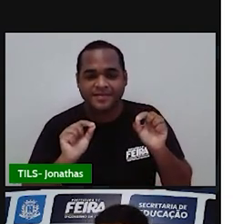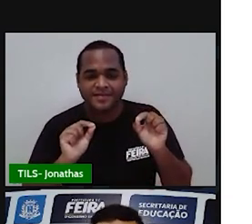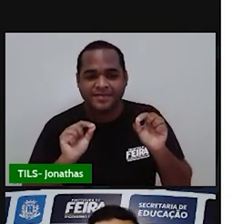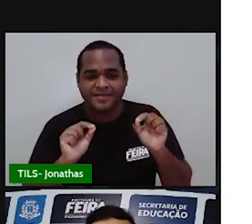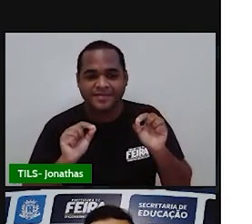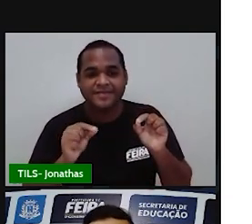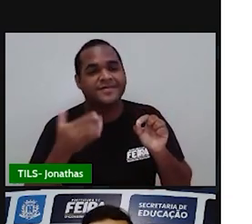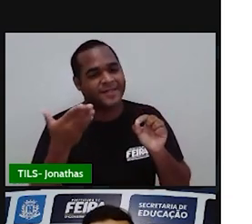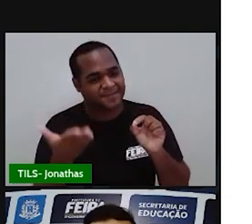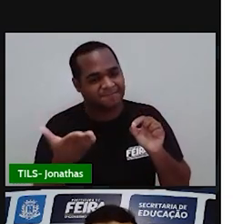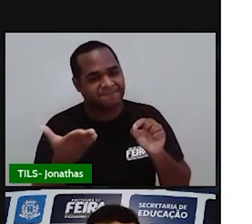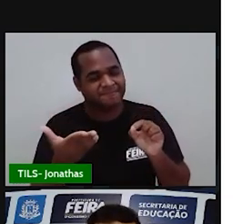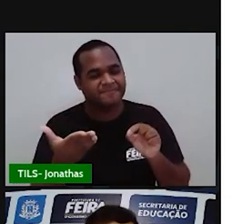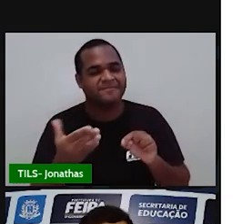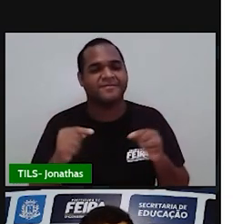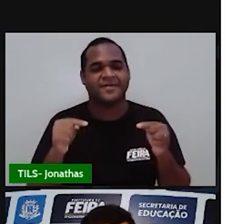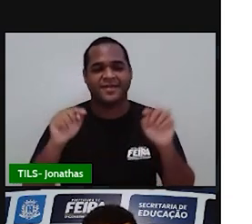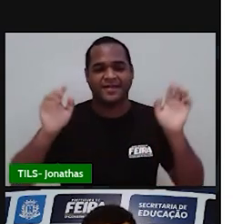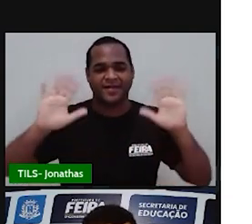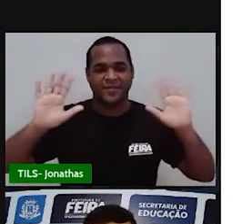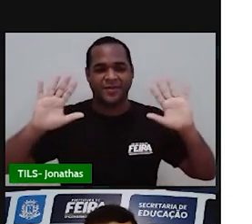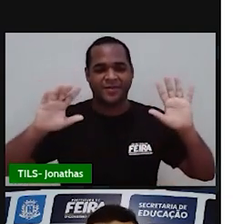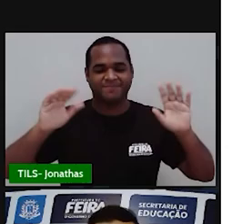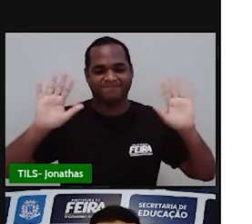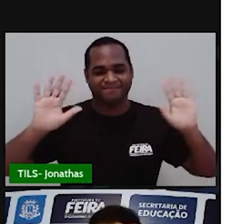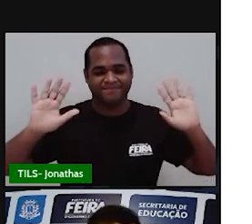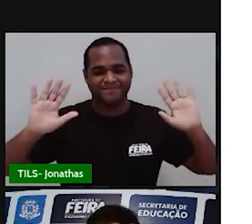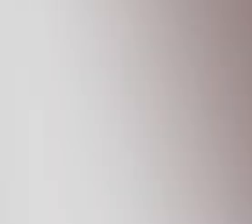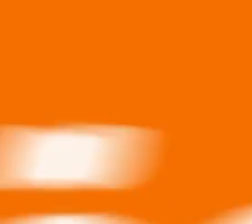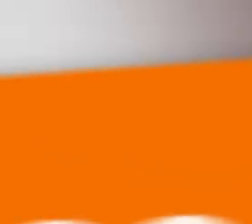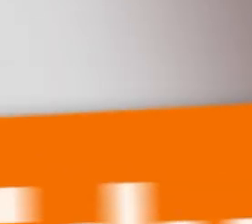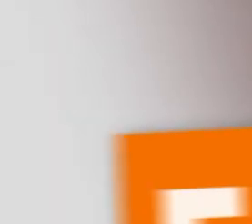e é isso aí até a próxima bye bye